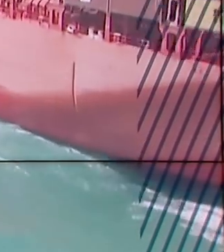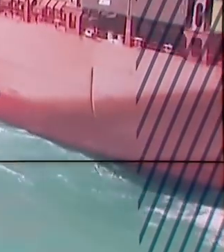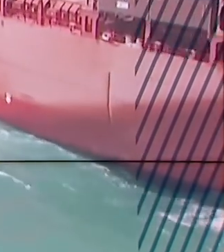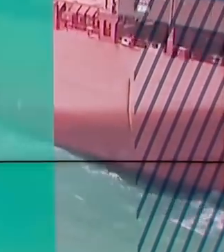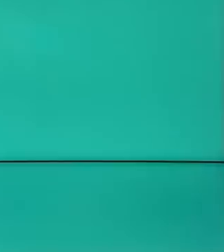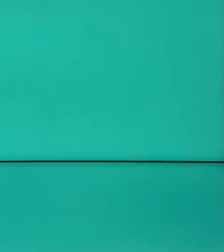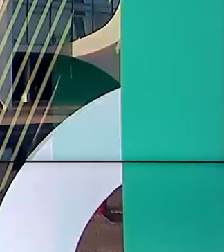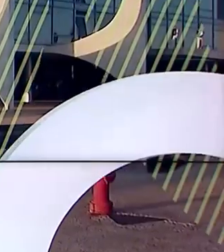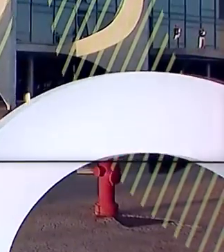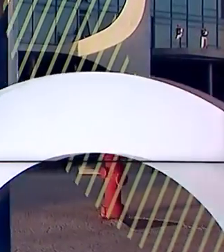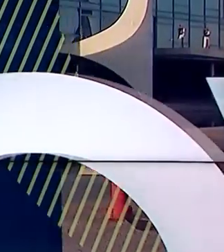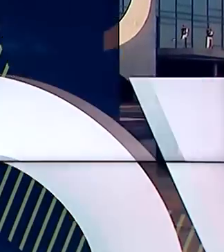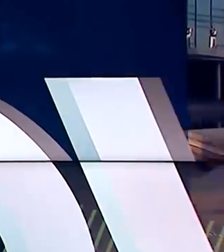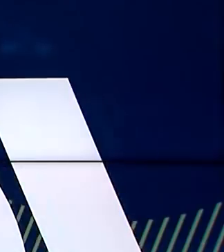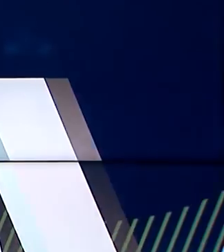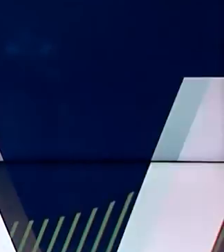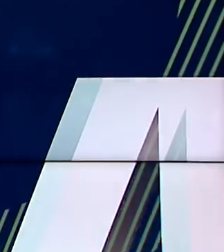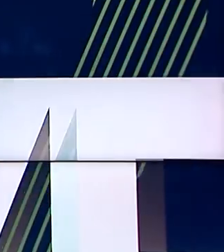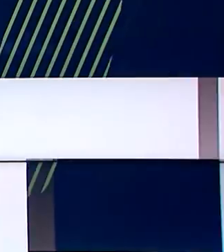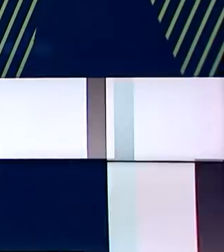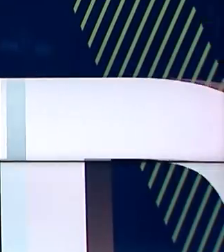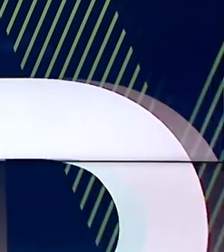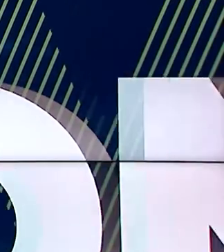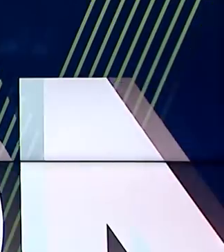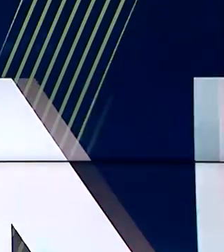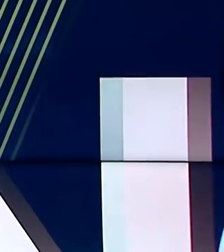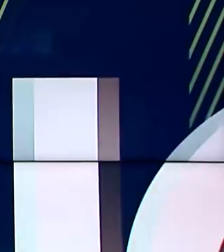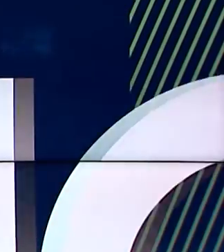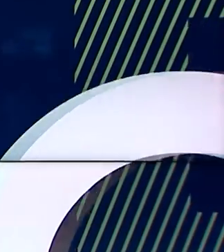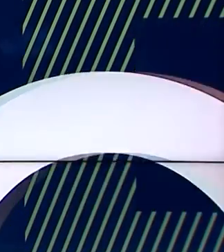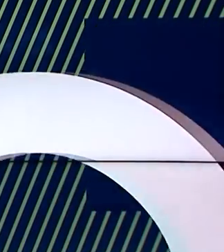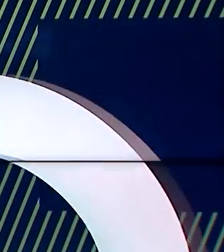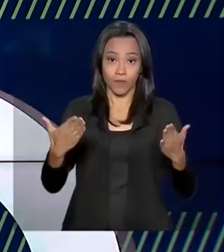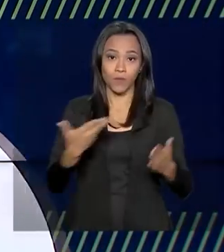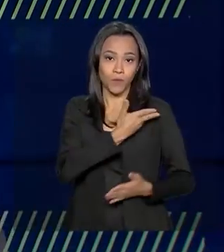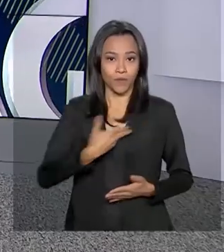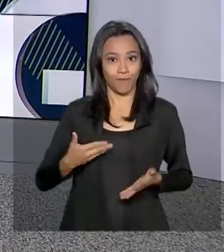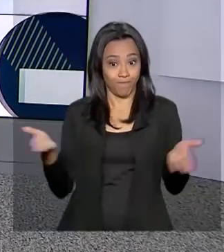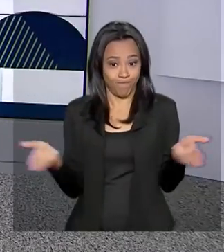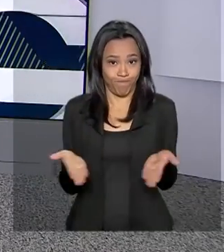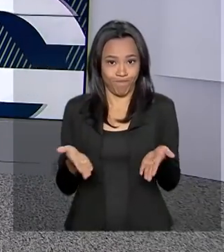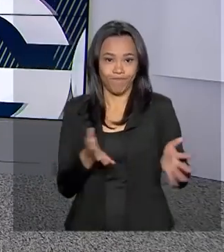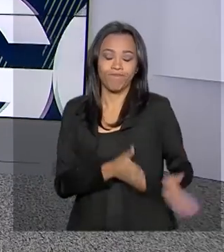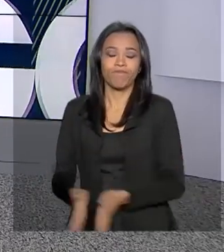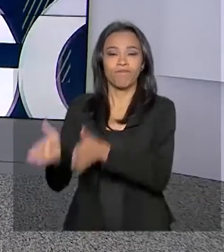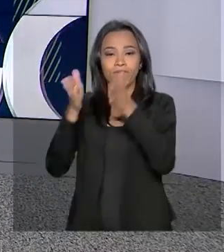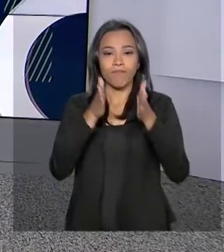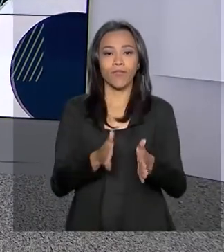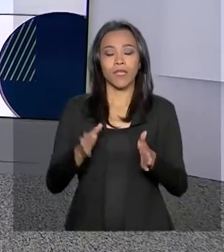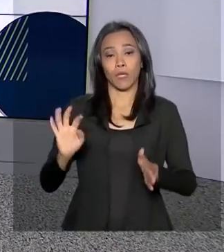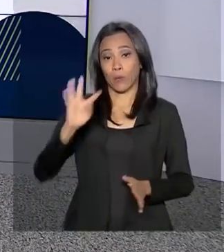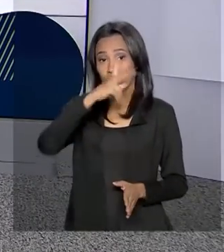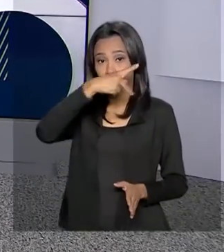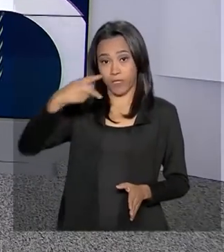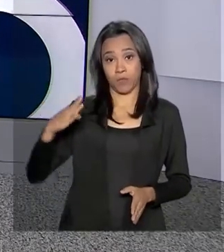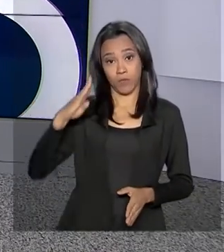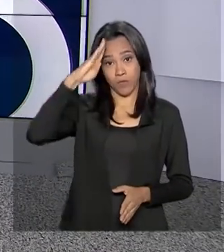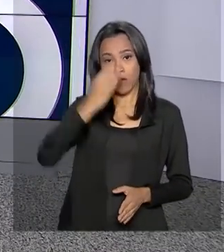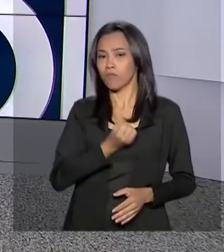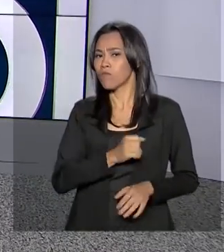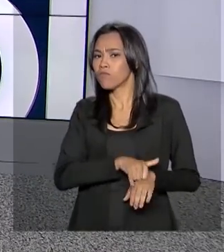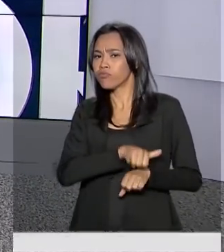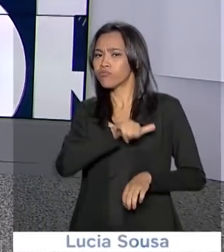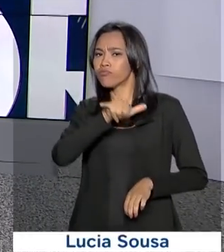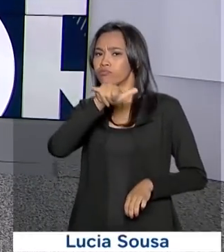Olá, boa tarde para você. Eu sou o Roberto Camargo e está no ar o governo agora. O presidente Jair Bolsonaro está a caminho de